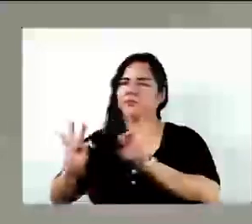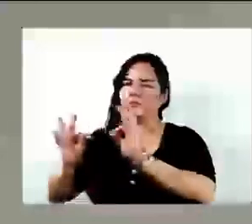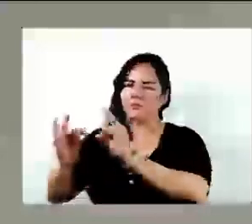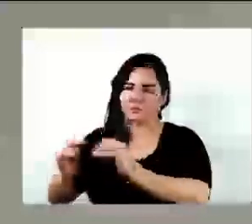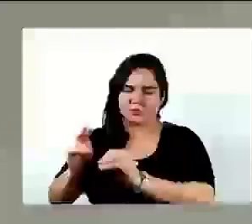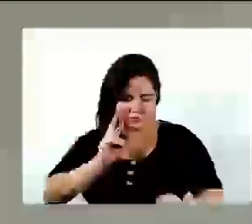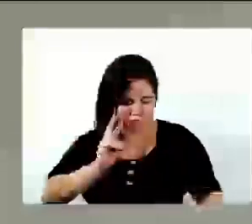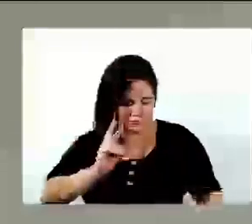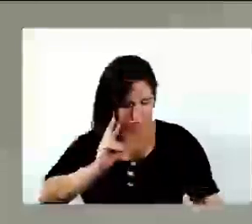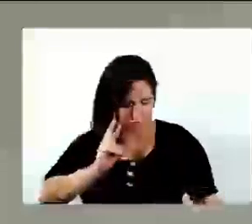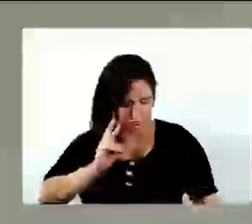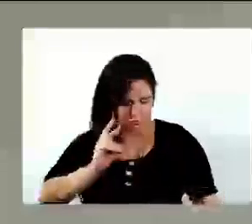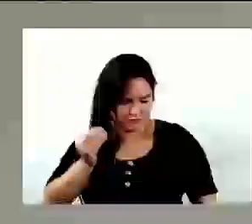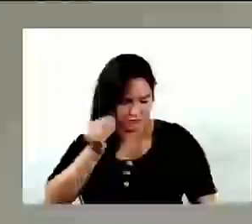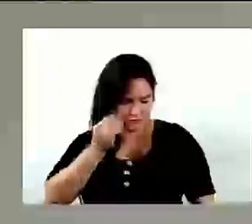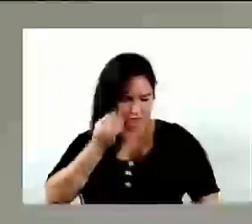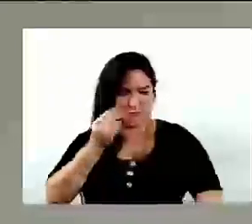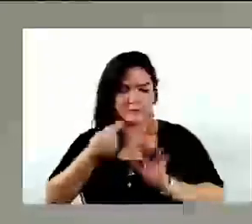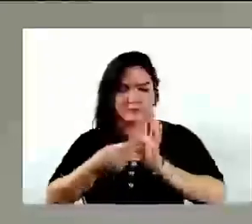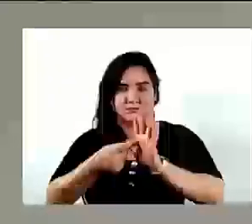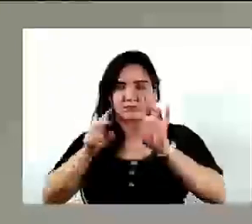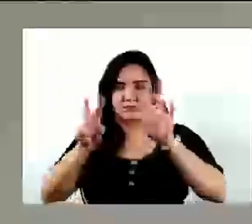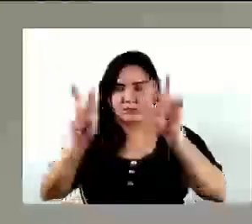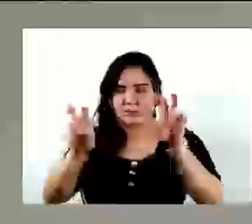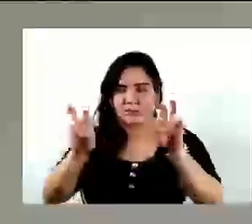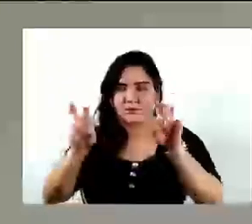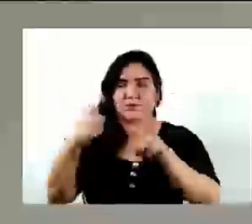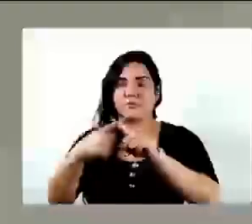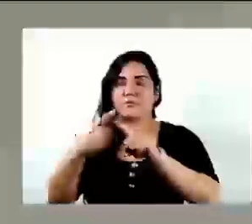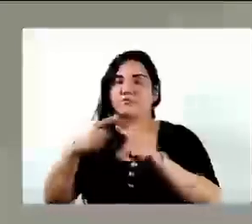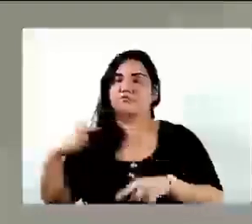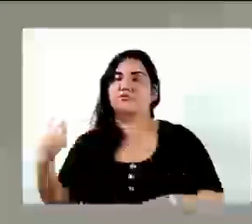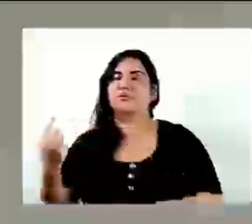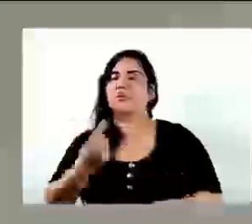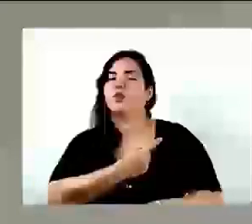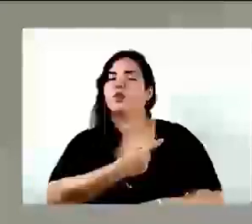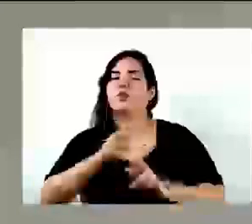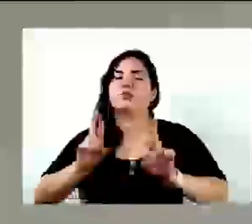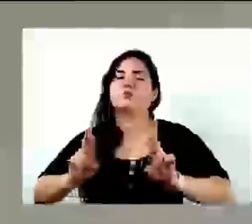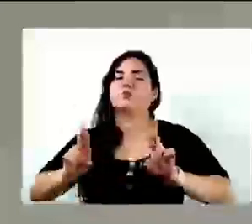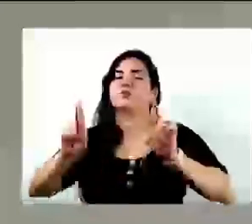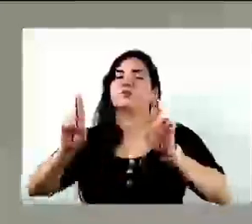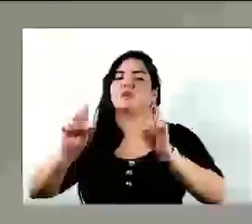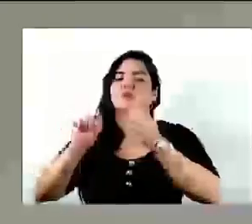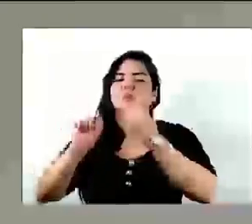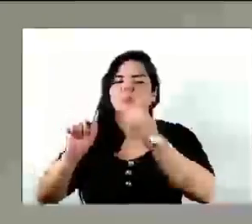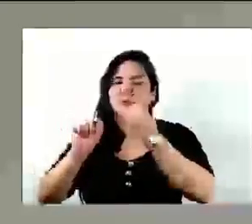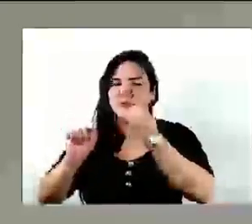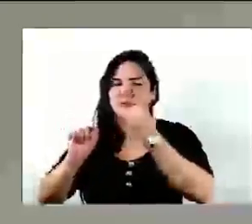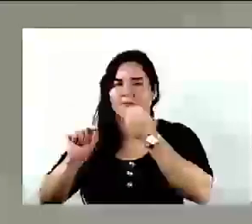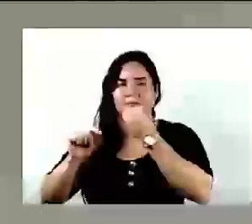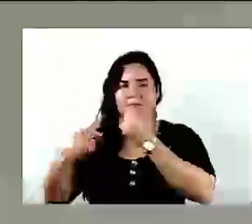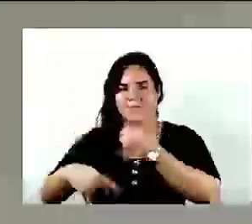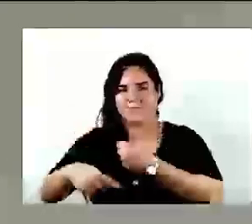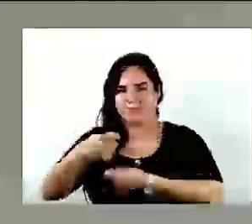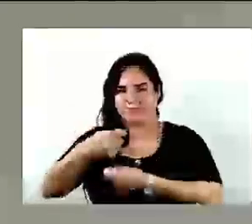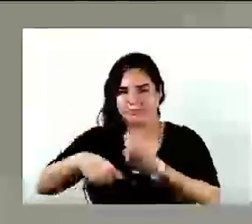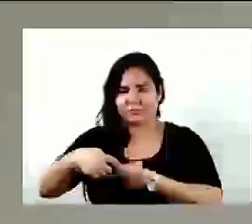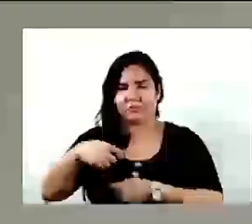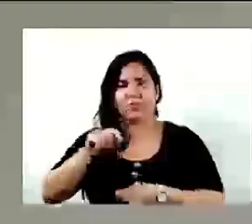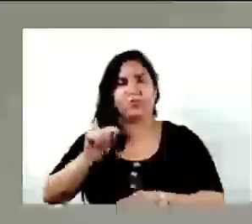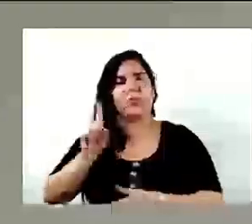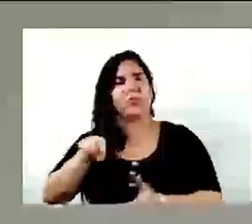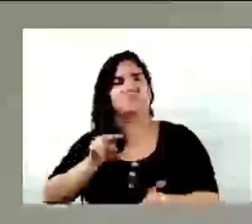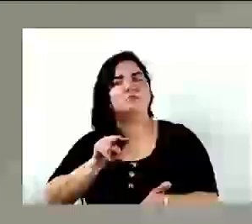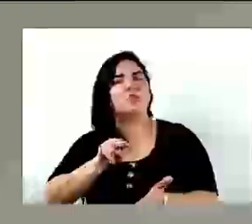para trazer esse tema, porque a nossa responsabilidade, vereador João Luiz, enquanto parlamentar, é se colocar